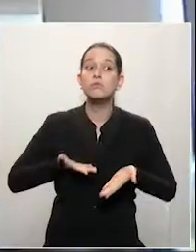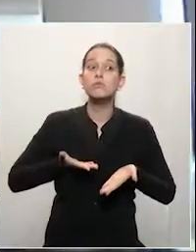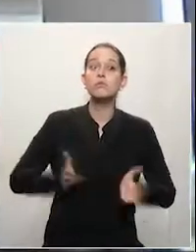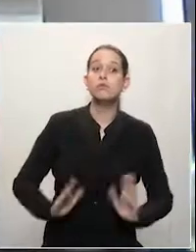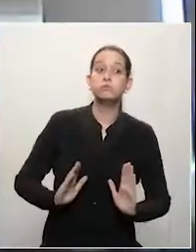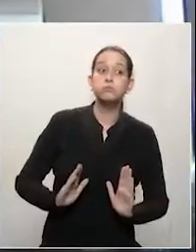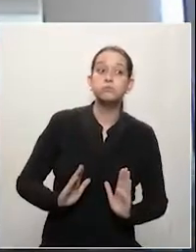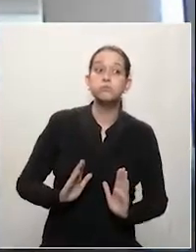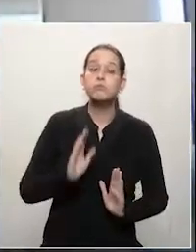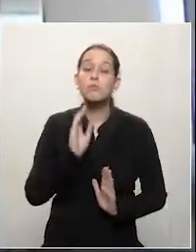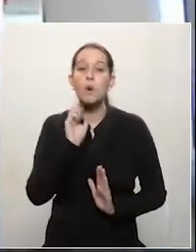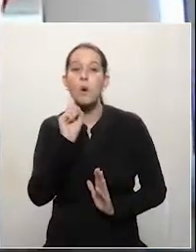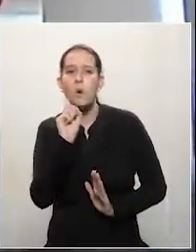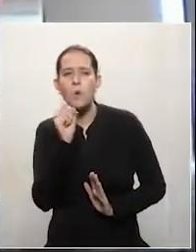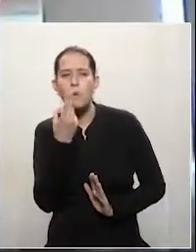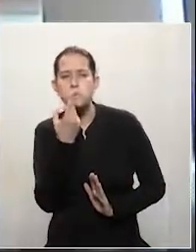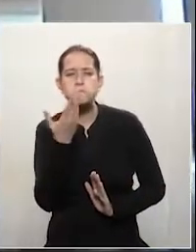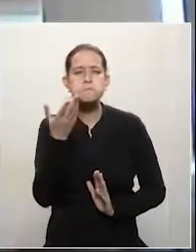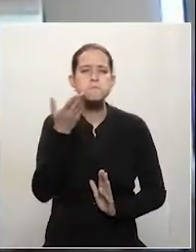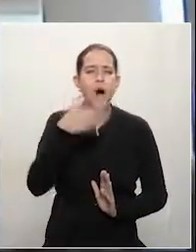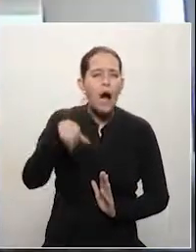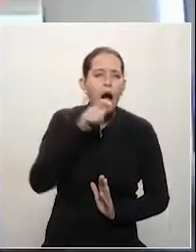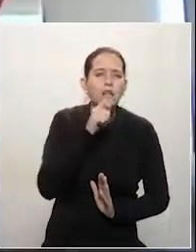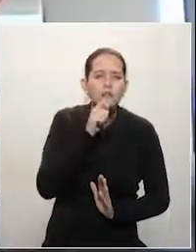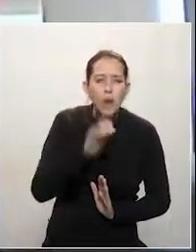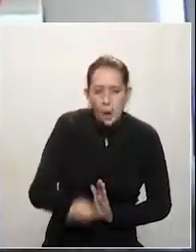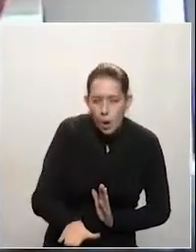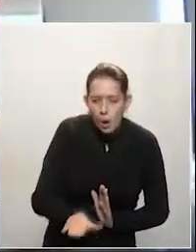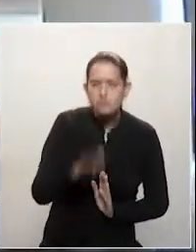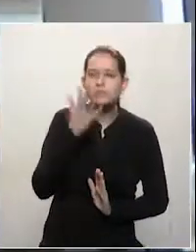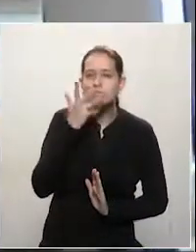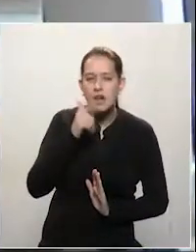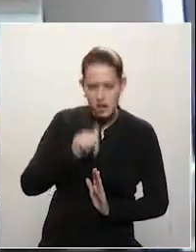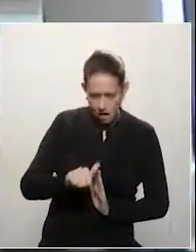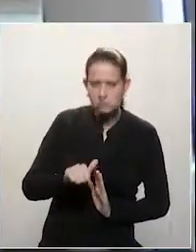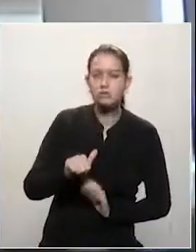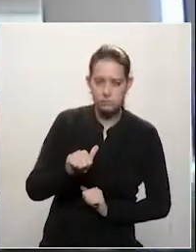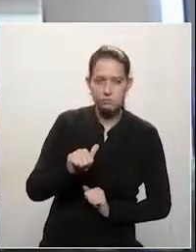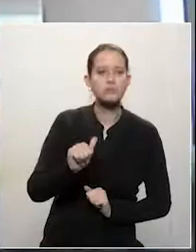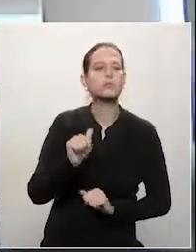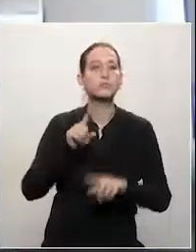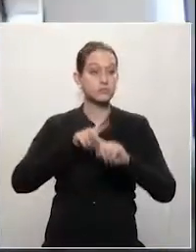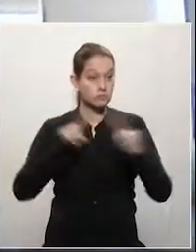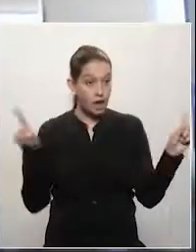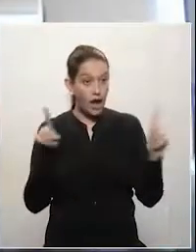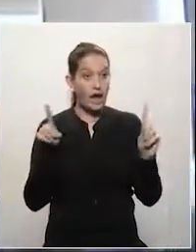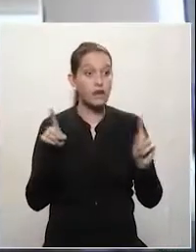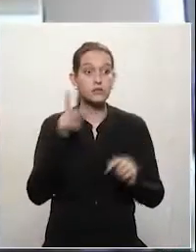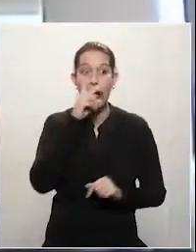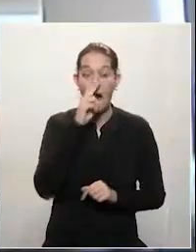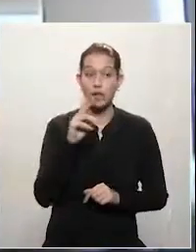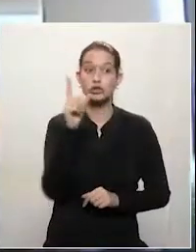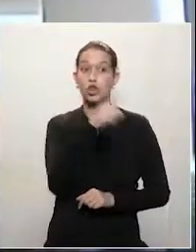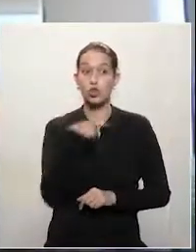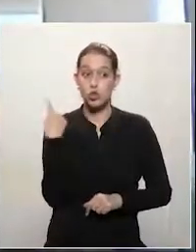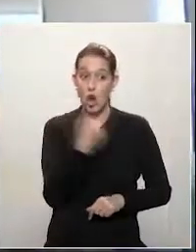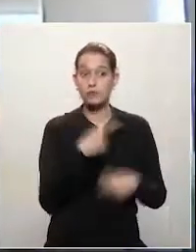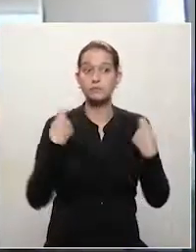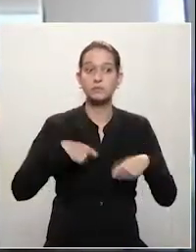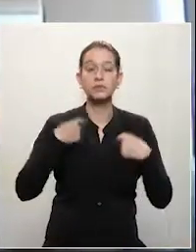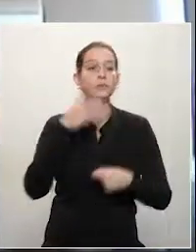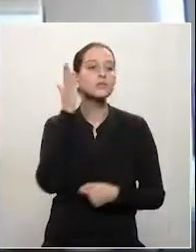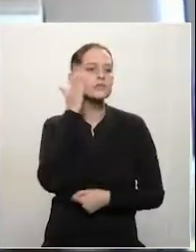e eu acho que respeitar a história faz um povo melhor, faz um povo mais